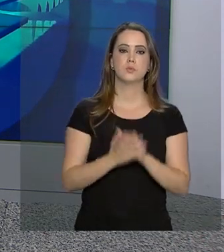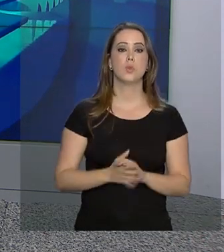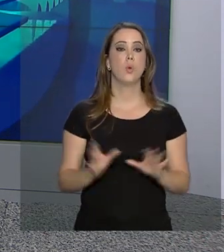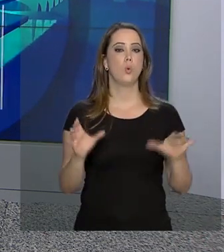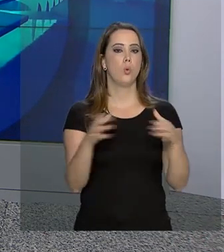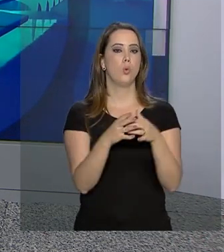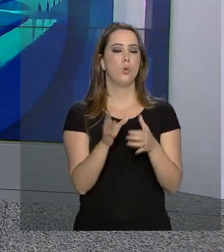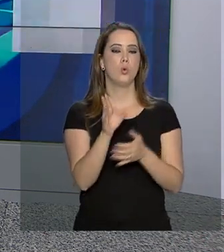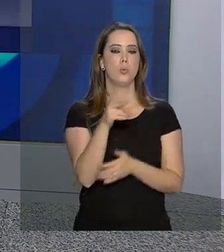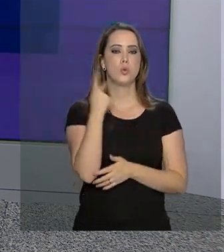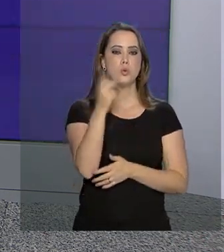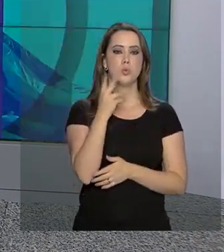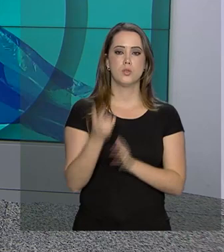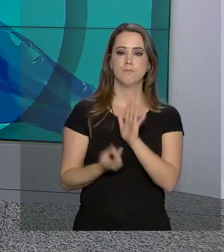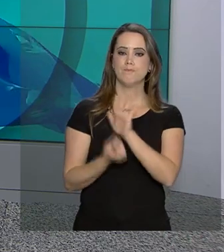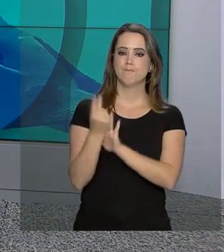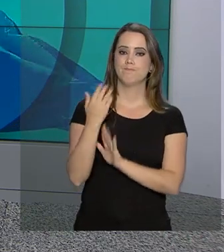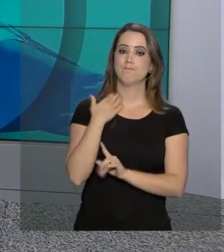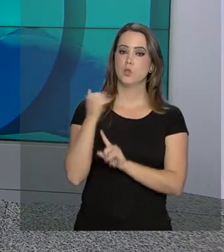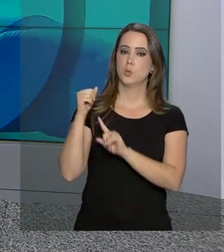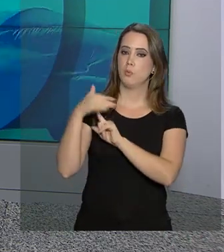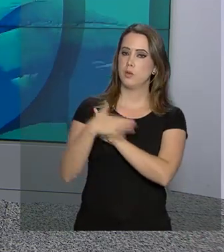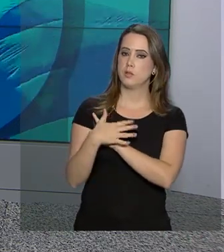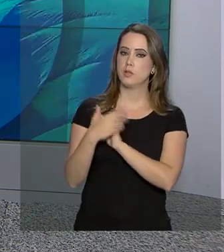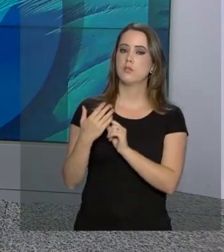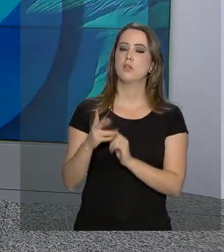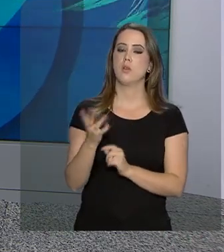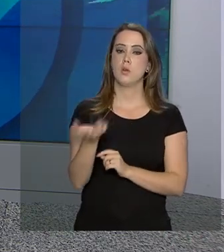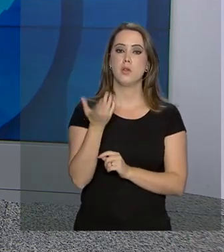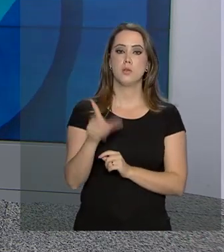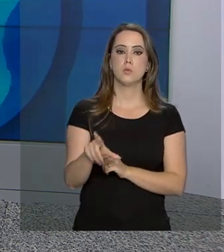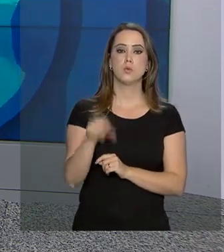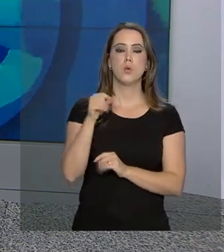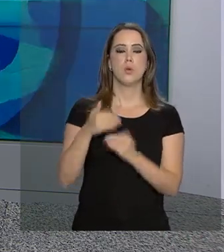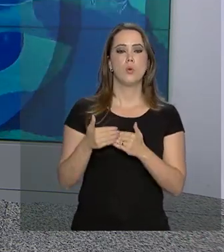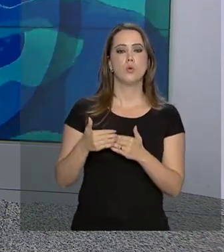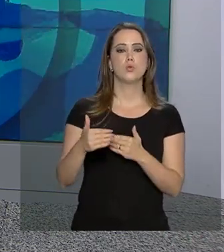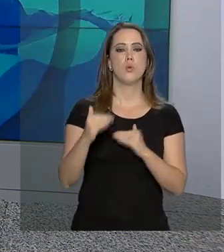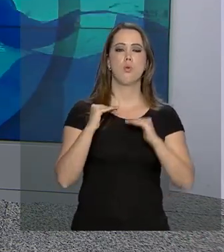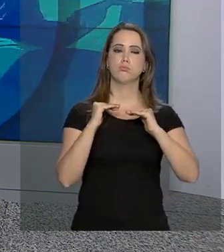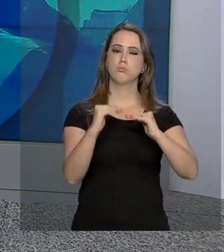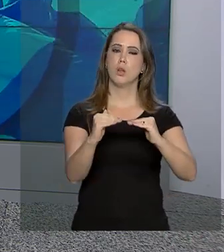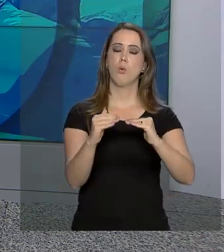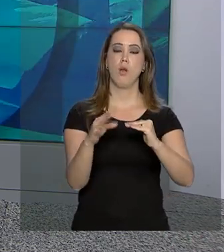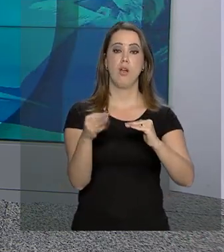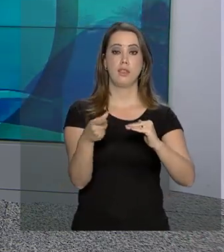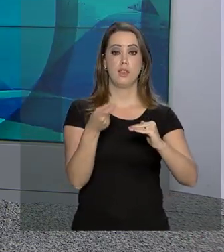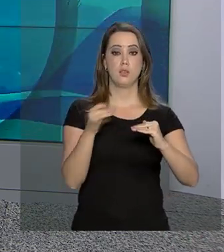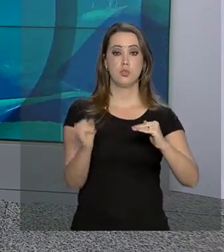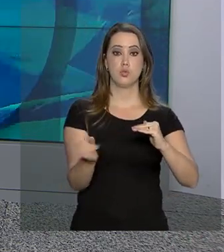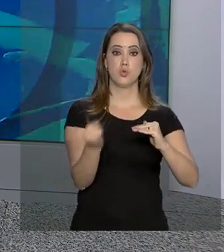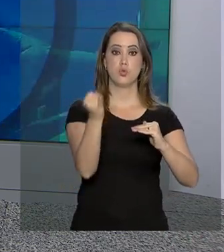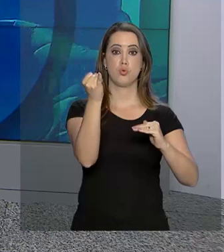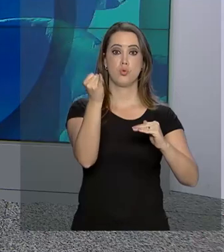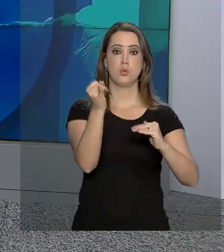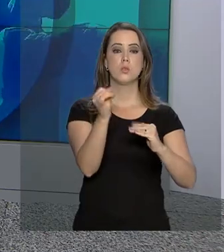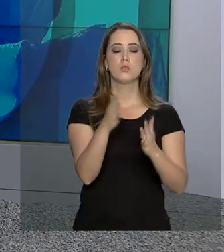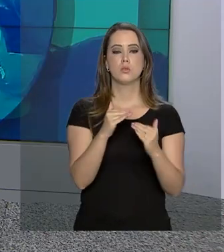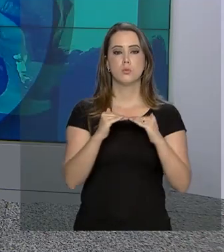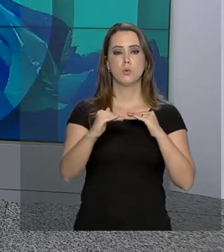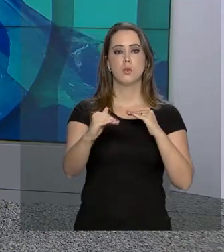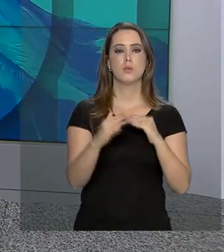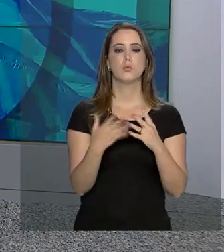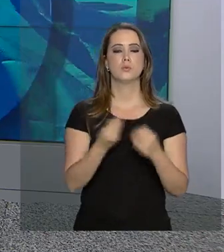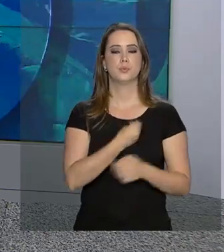Comitê de Política Monetária do Banco Central decidiu manter no patamar atual a taxa básica de juros. Mais informações